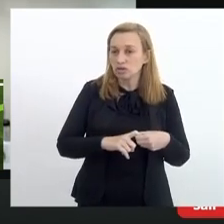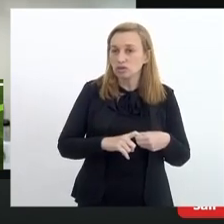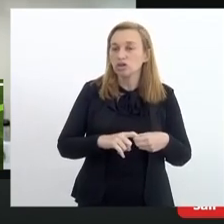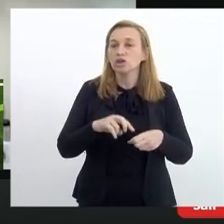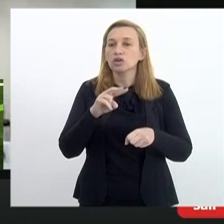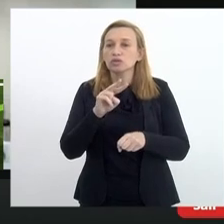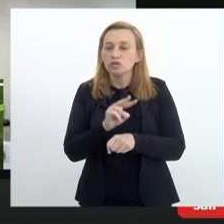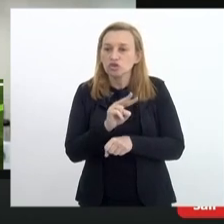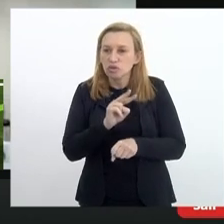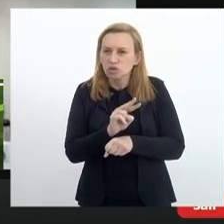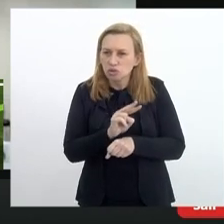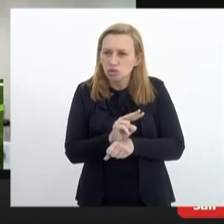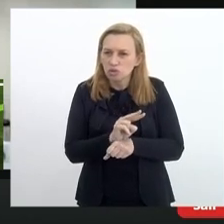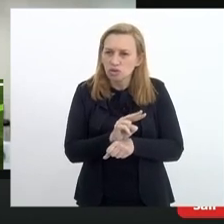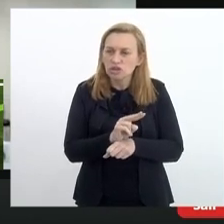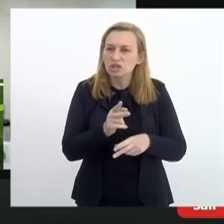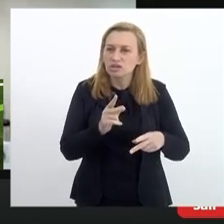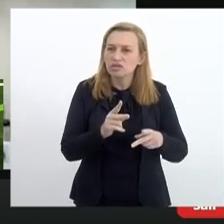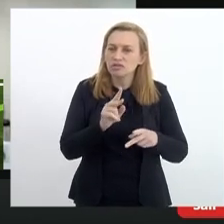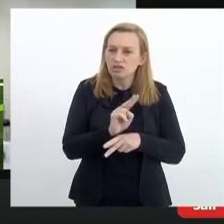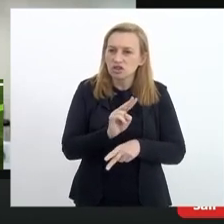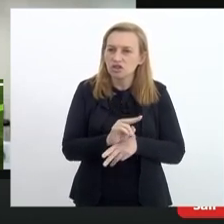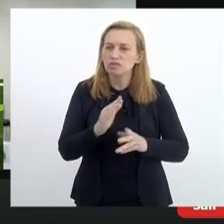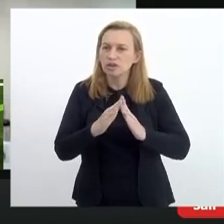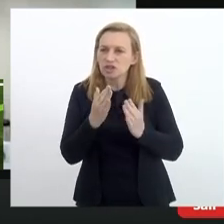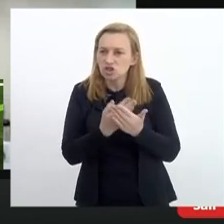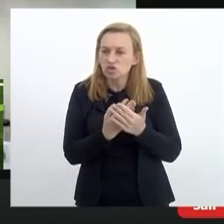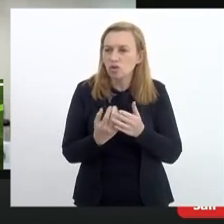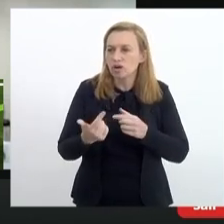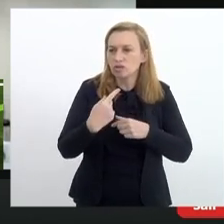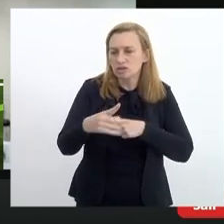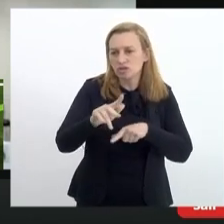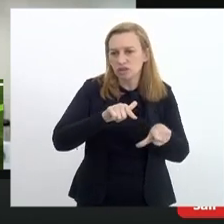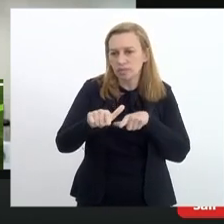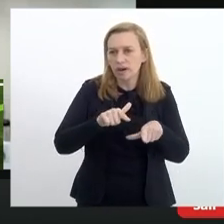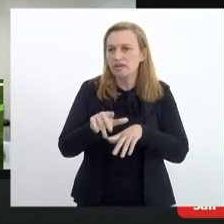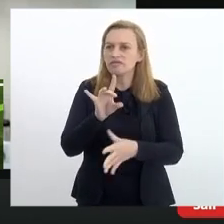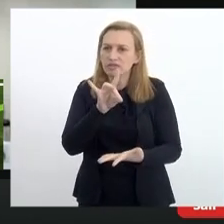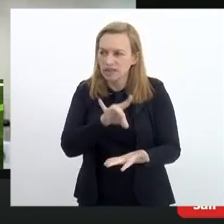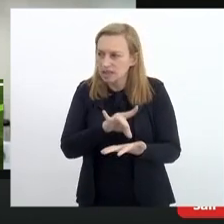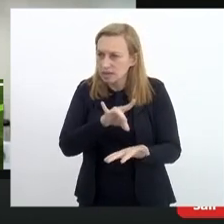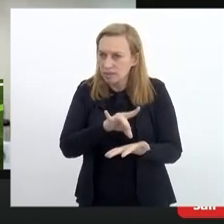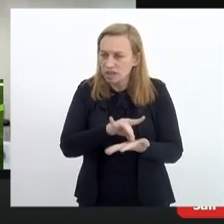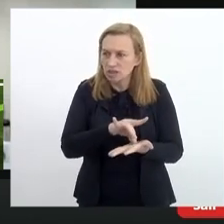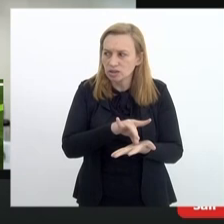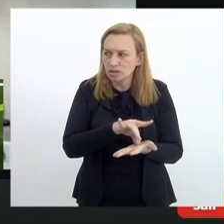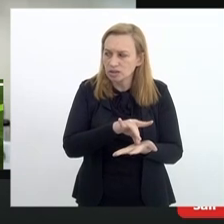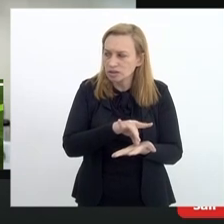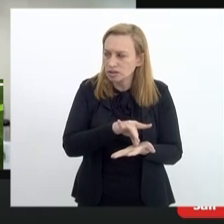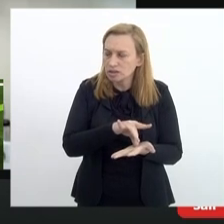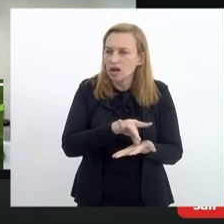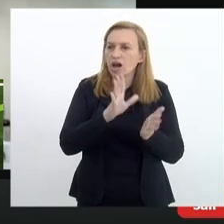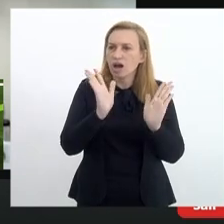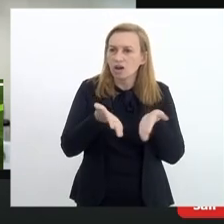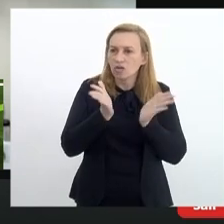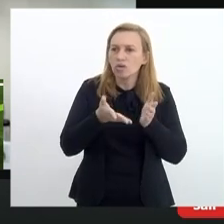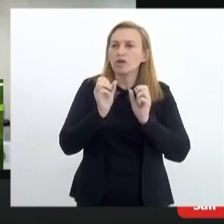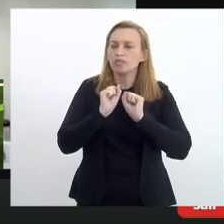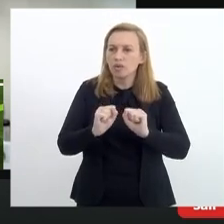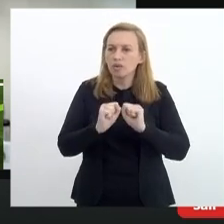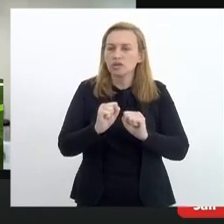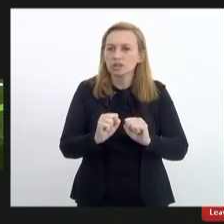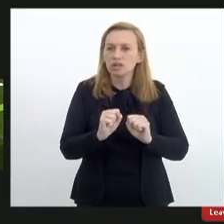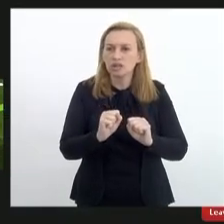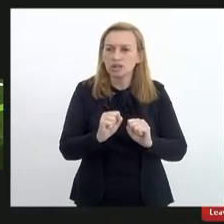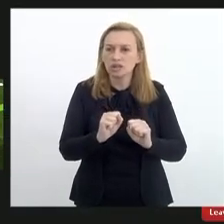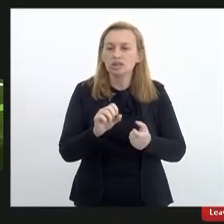inspetores, com a volta dos inspetores ao trabalho, isso realmente agora pode se tornar